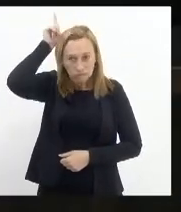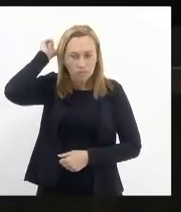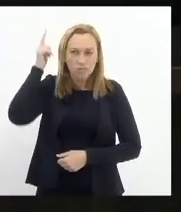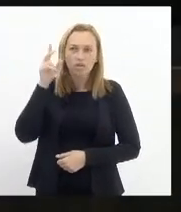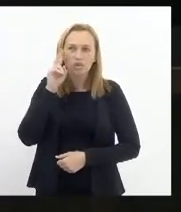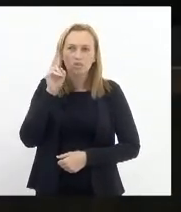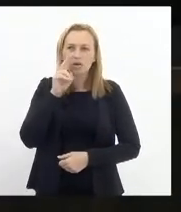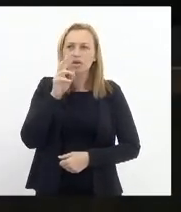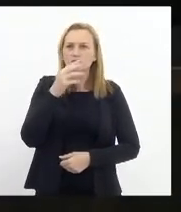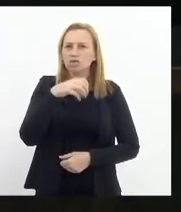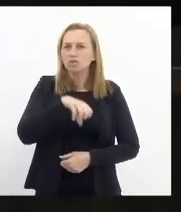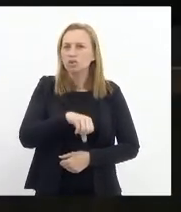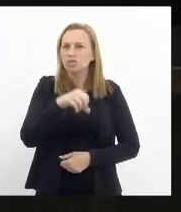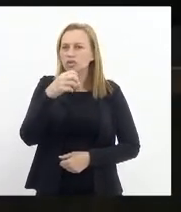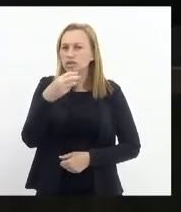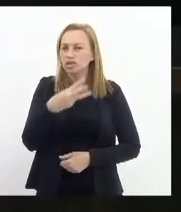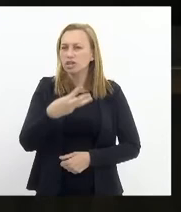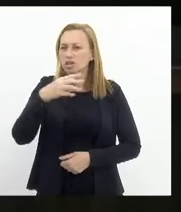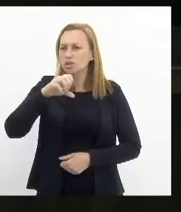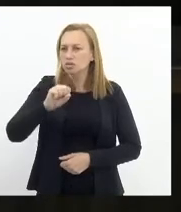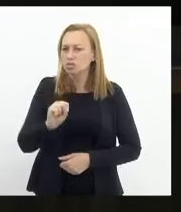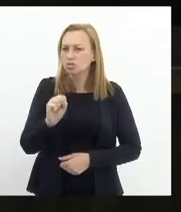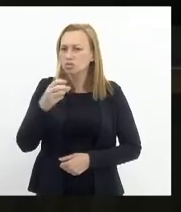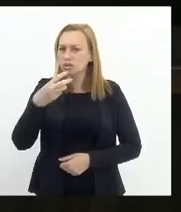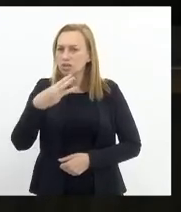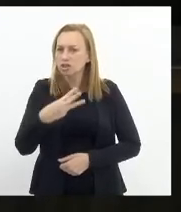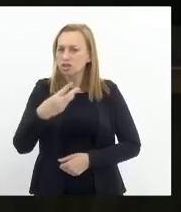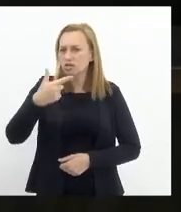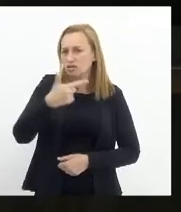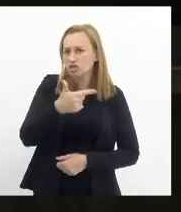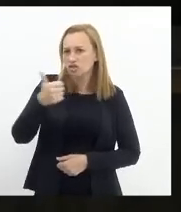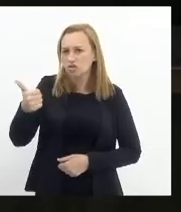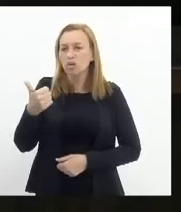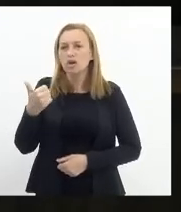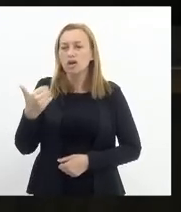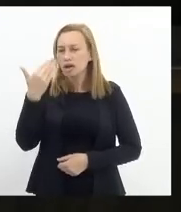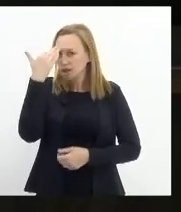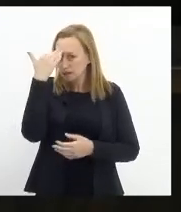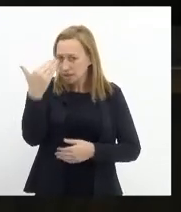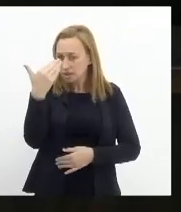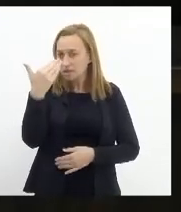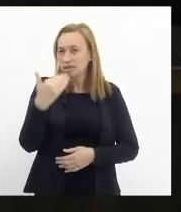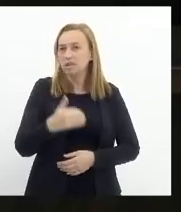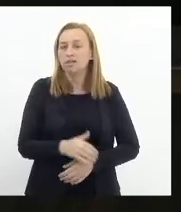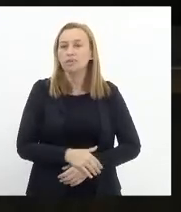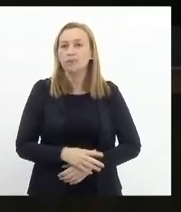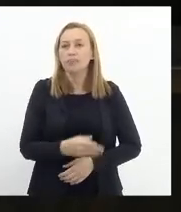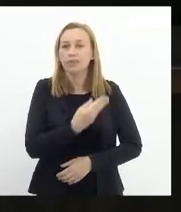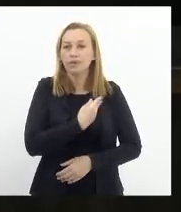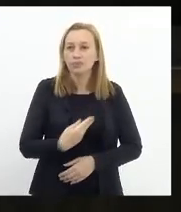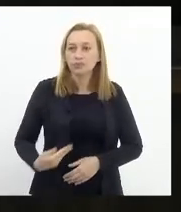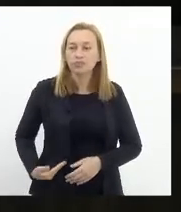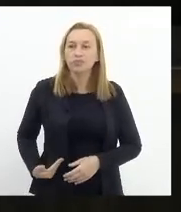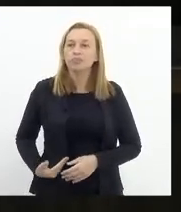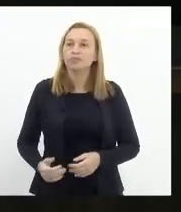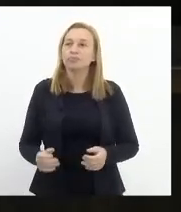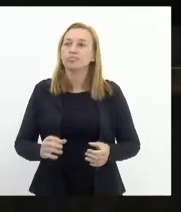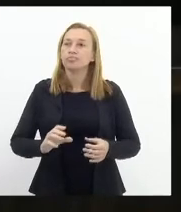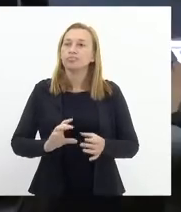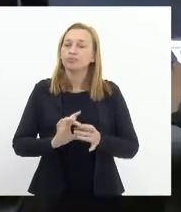engano 9383 de 21 agradecer ao governador pela sanção